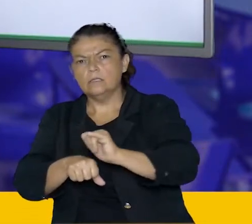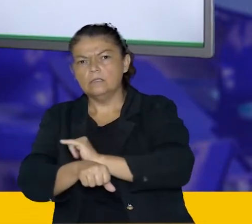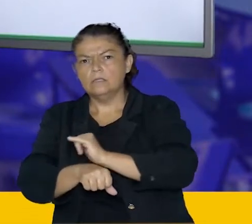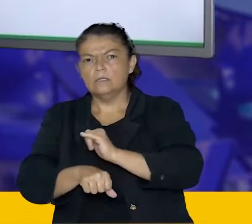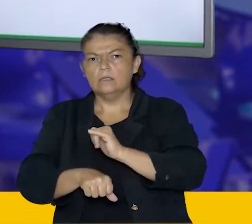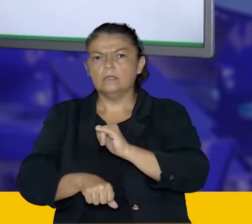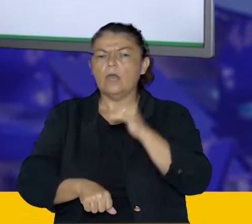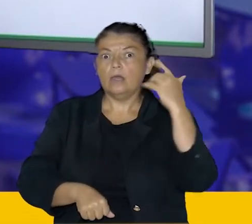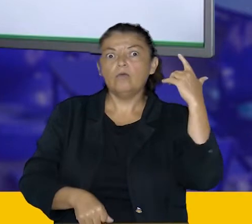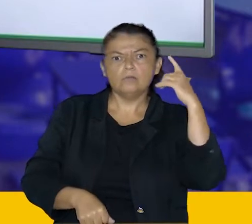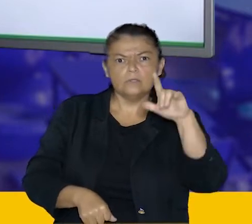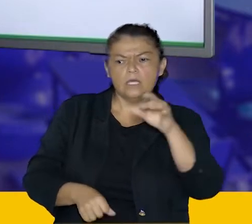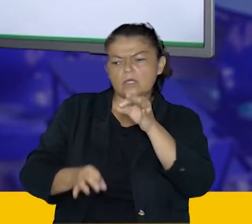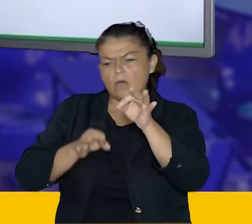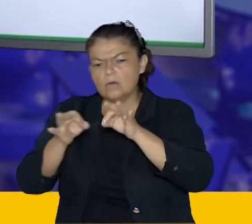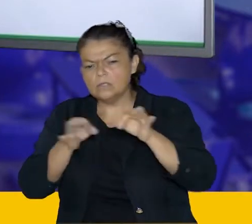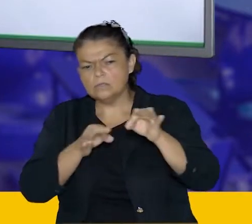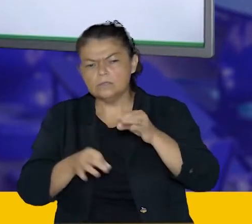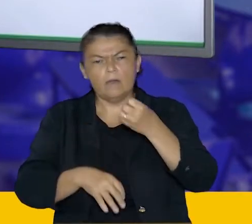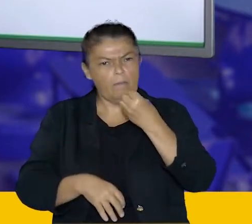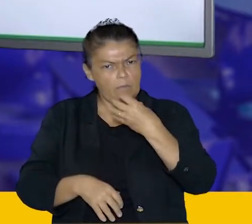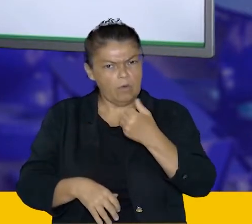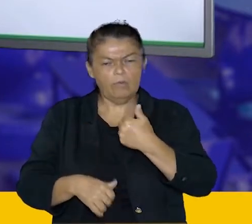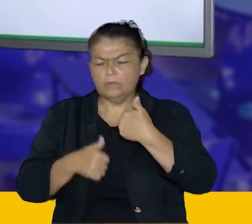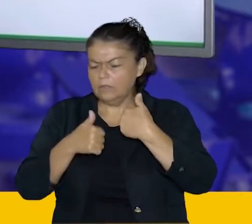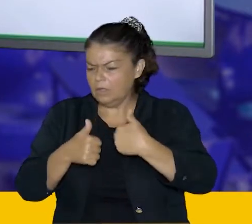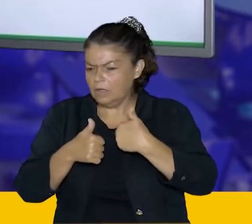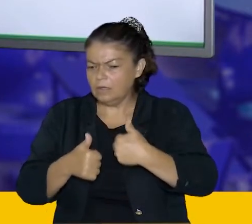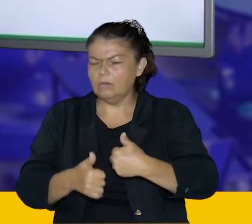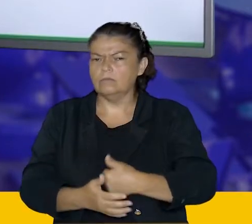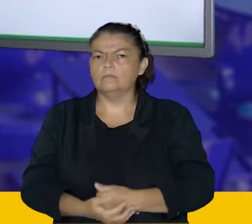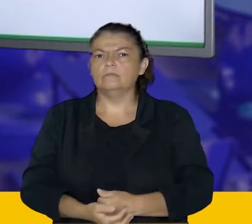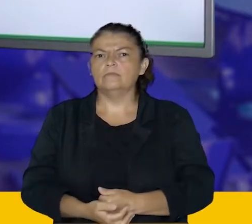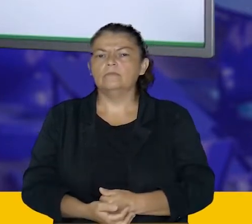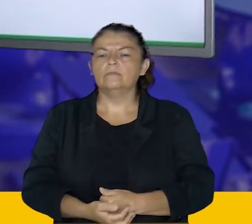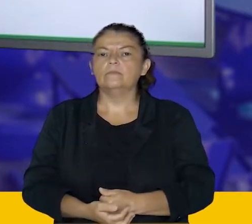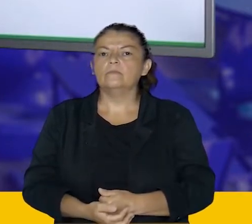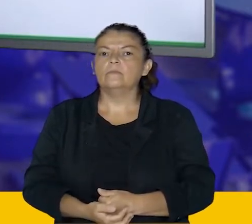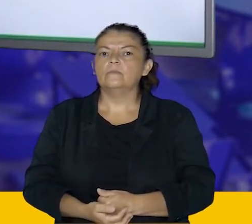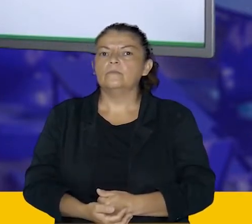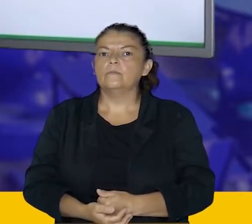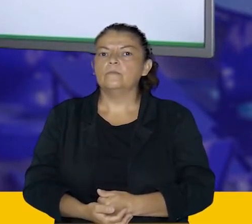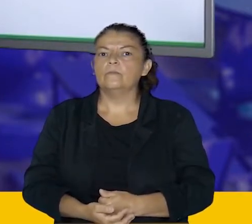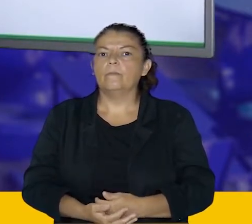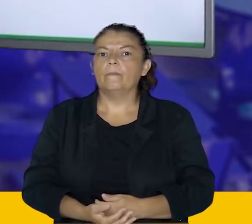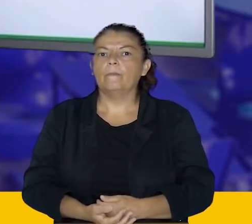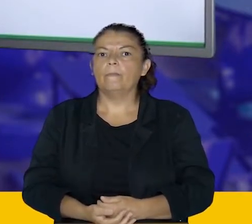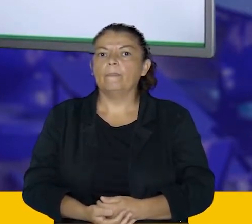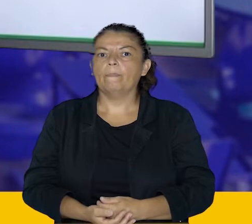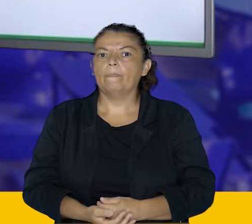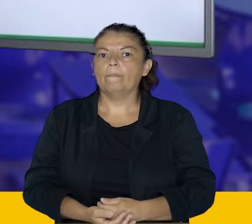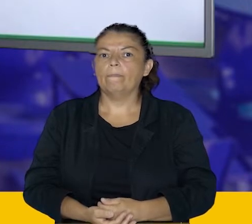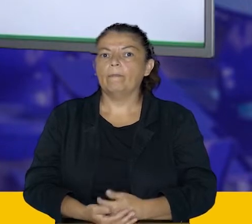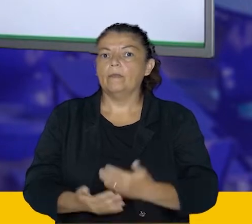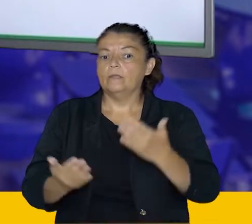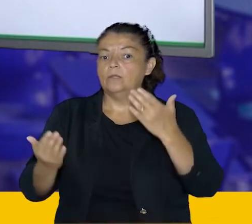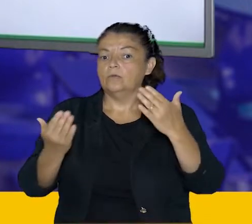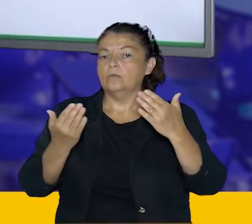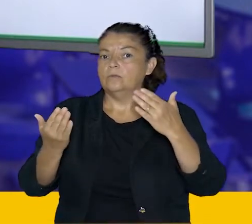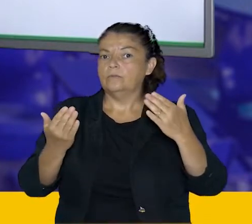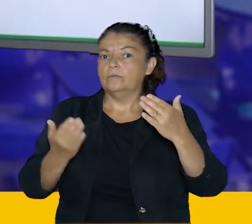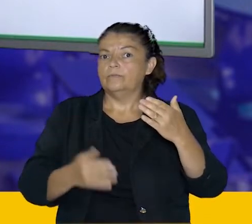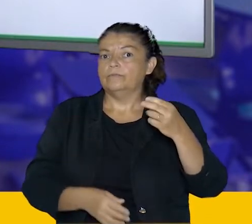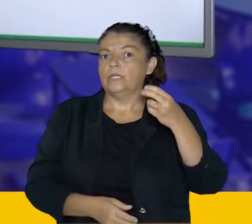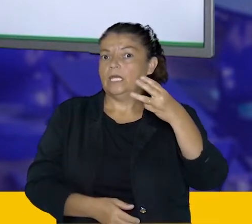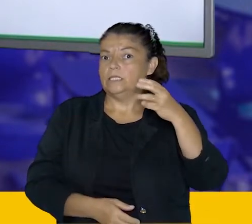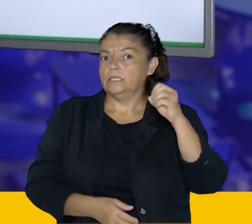informações e obter o resultado, já está meio caminho andado. Então vamos continuando. A razão entre 5,87